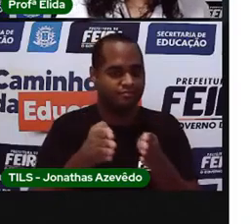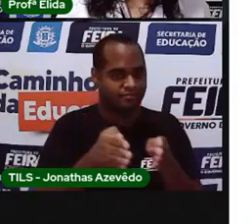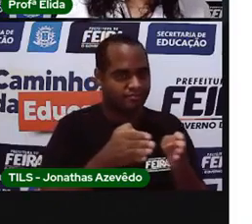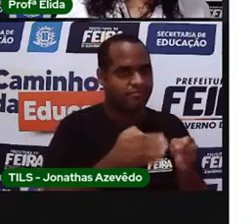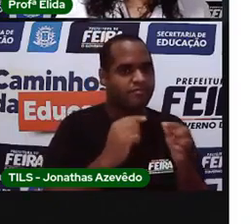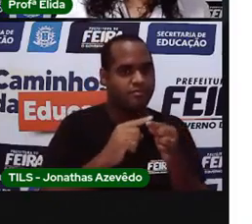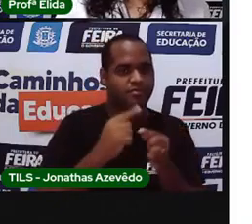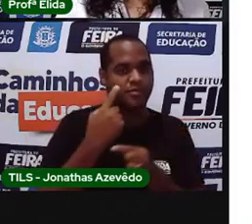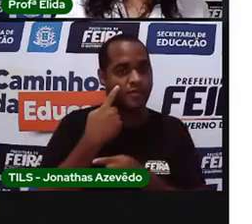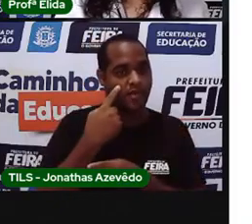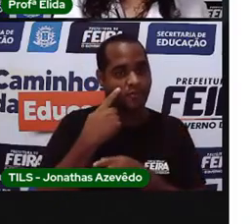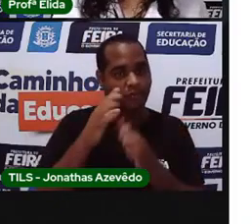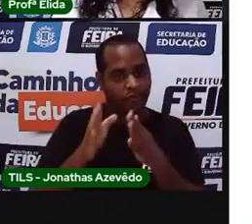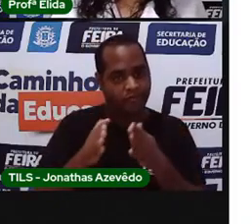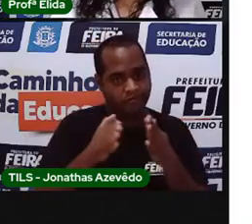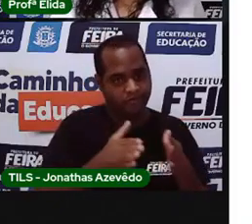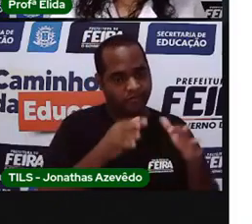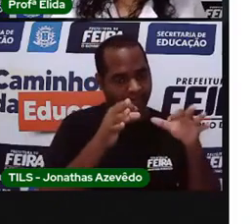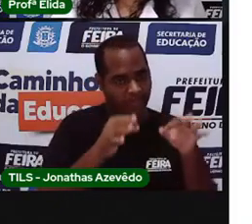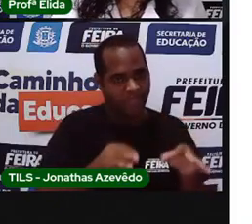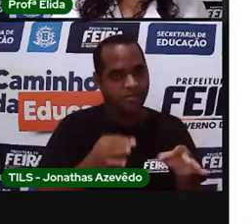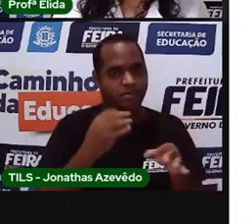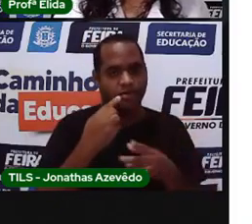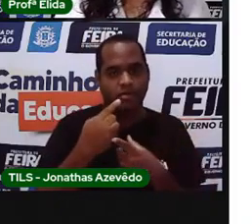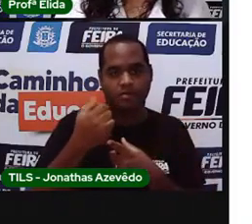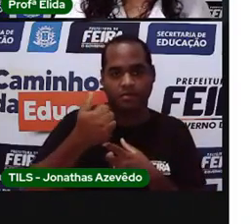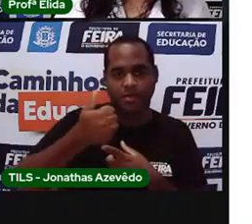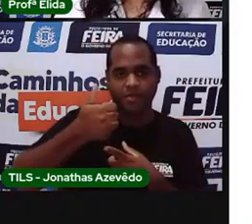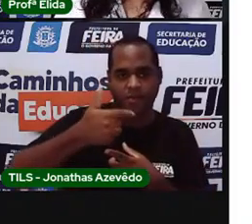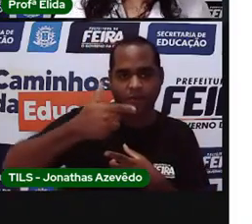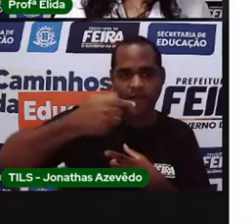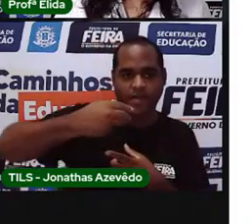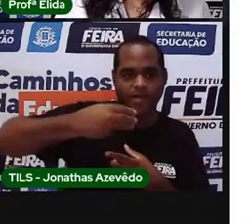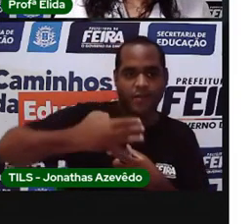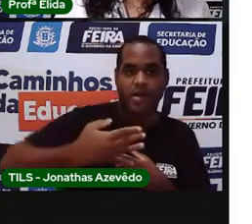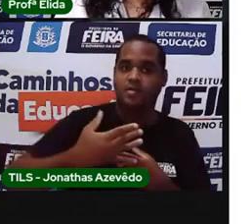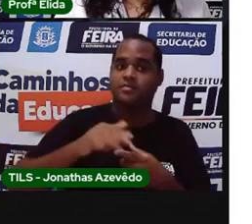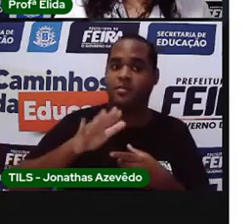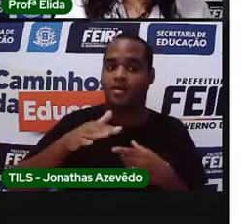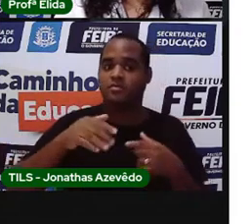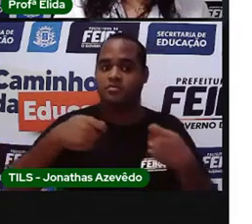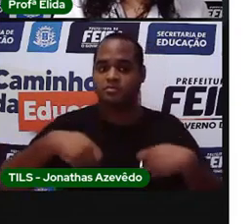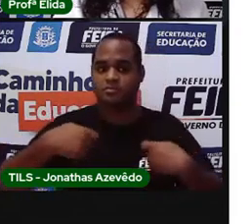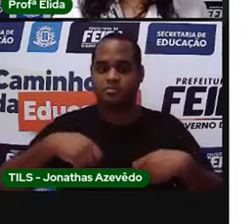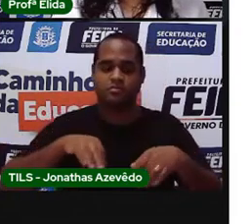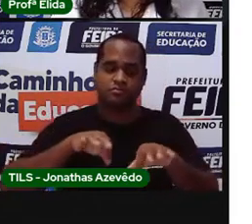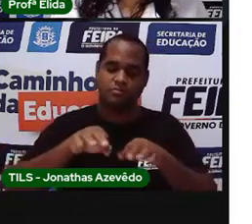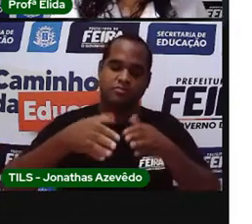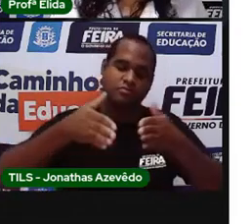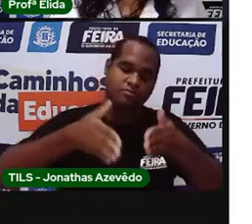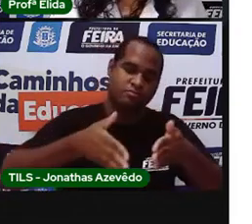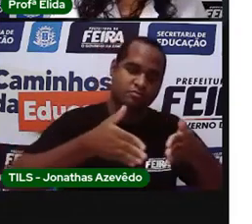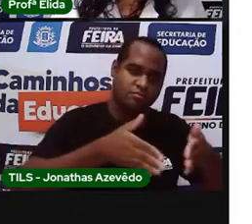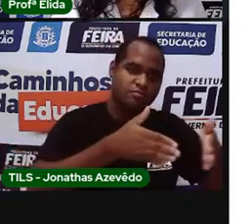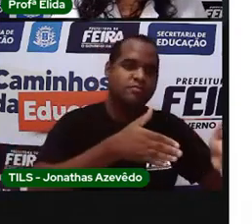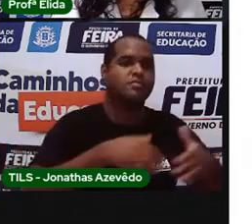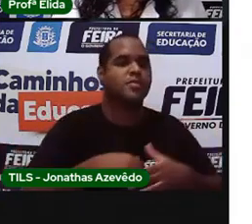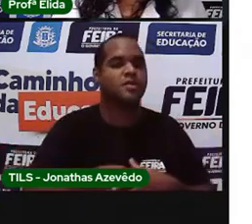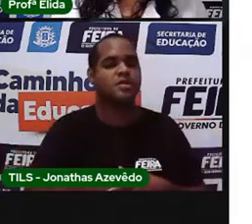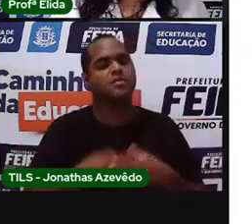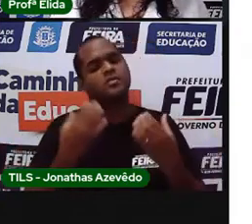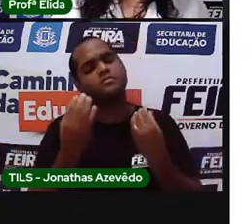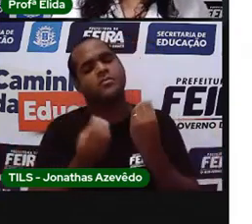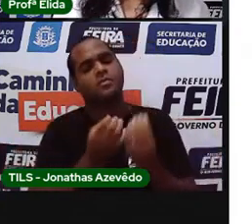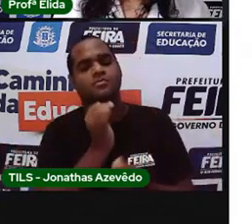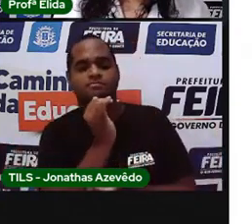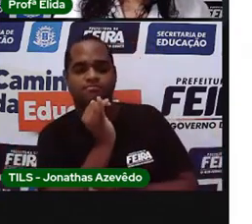sobre ordem. Uma sequência, mas uma sequência de ordem. Por exemplo,